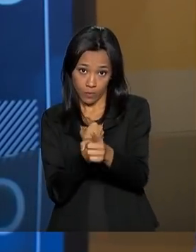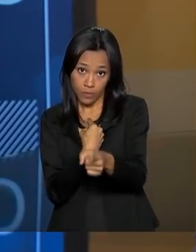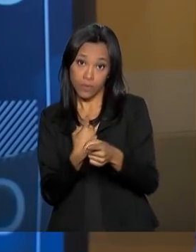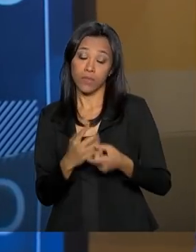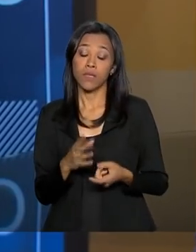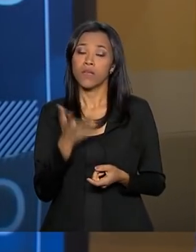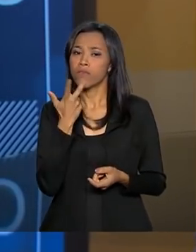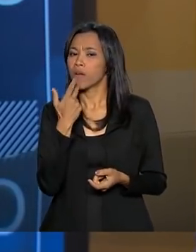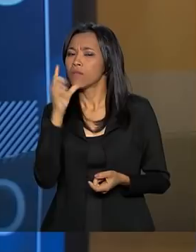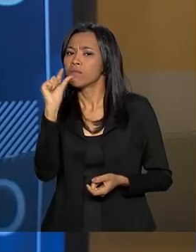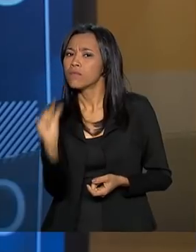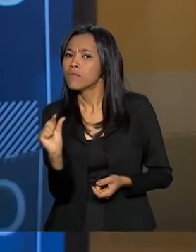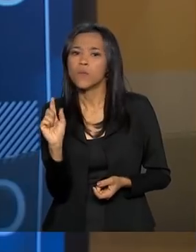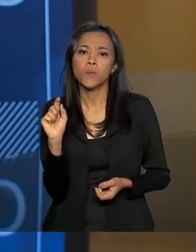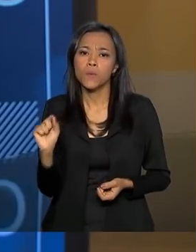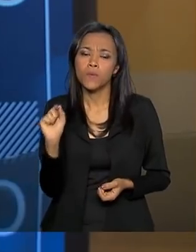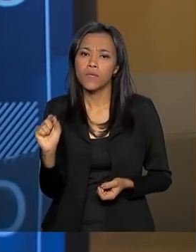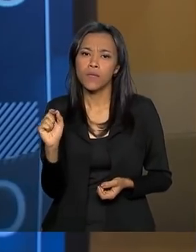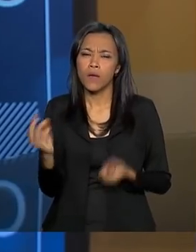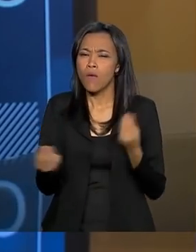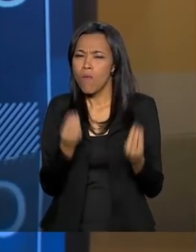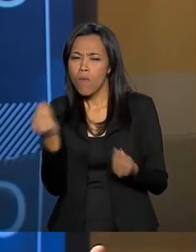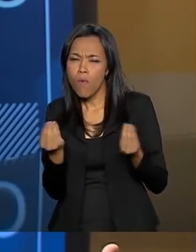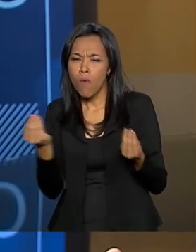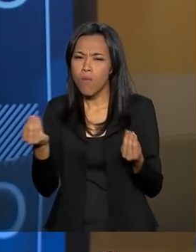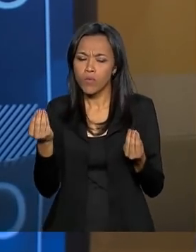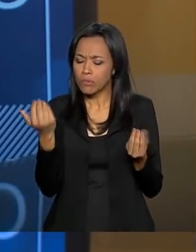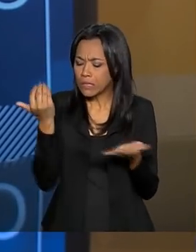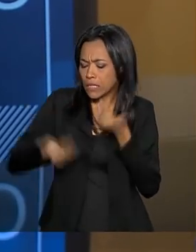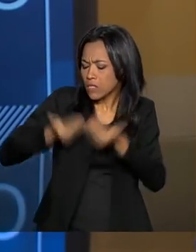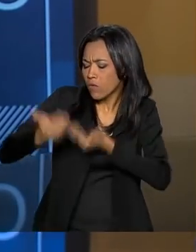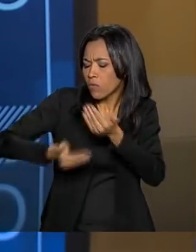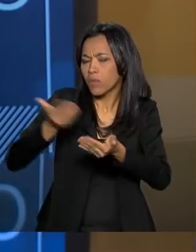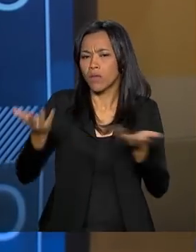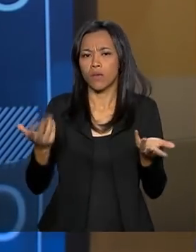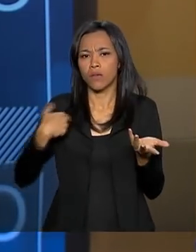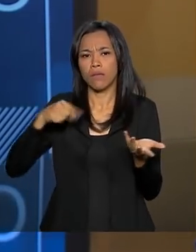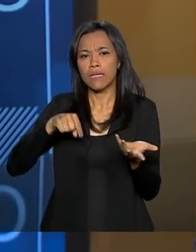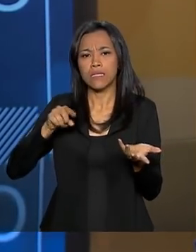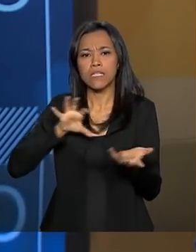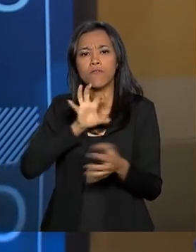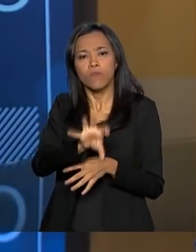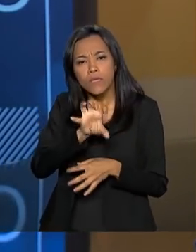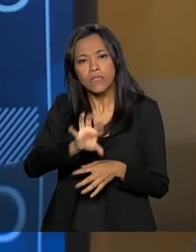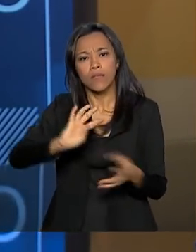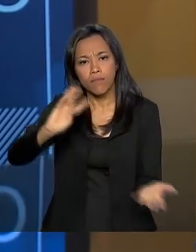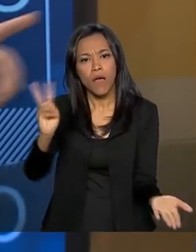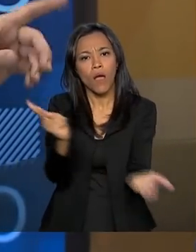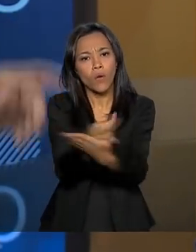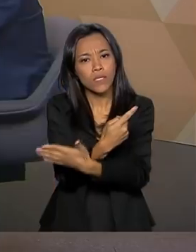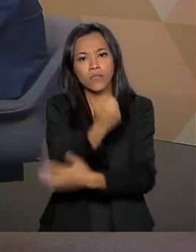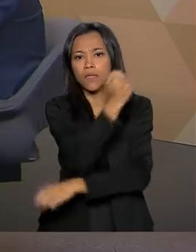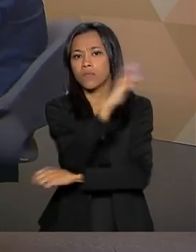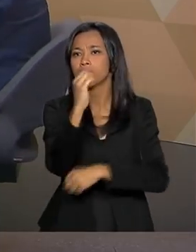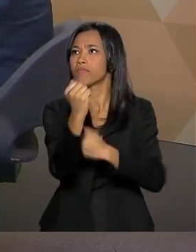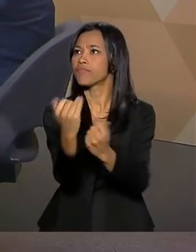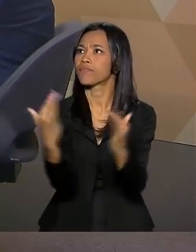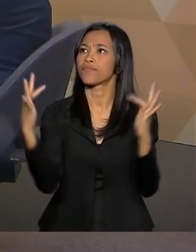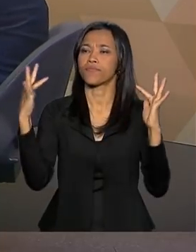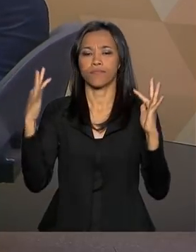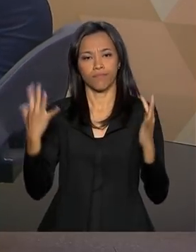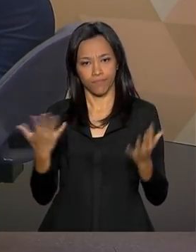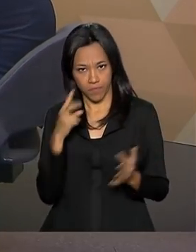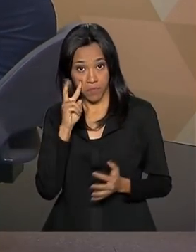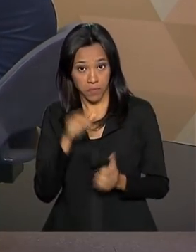que fala um pouquinho do outro lado desse desenvolvimento, os possíveis impactos que ele pode causar no meio ambiente. Vamos acompanhar a